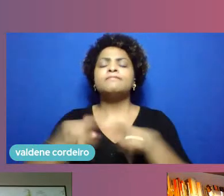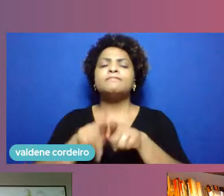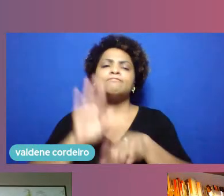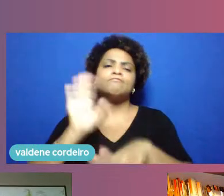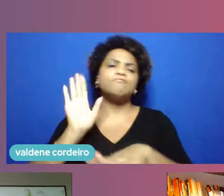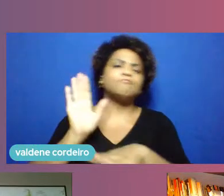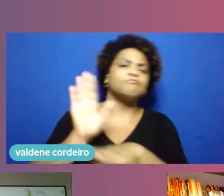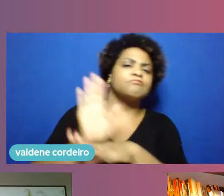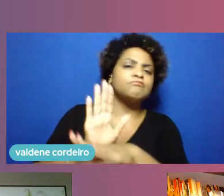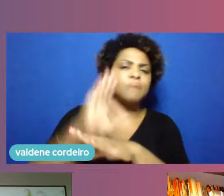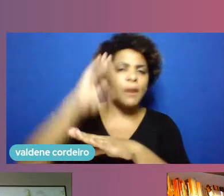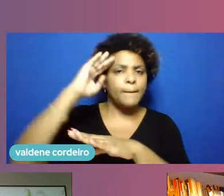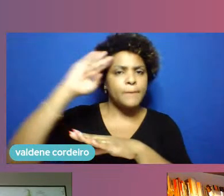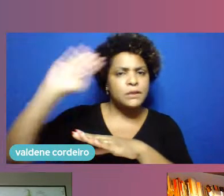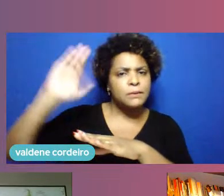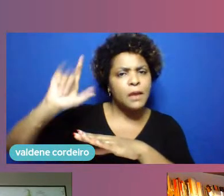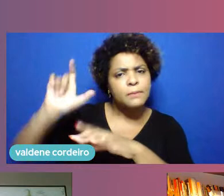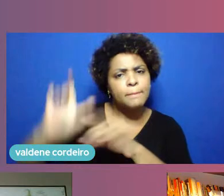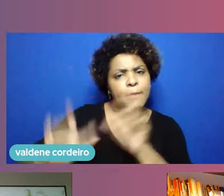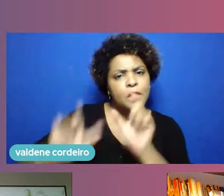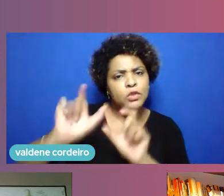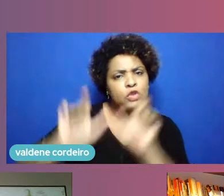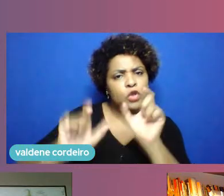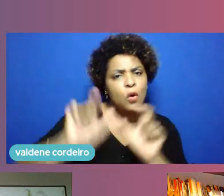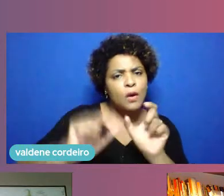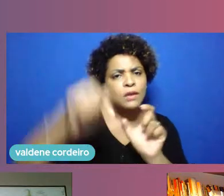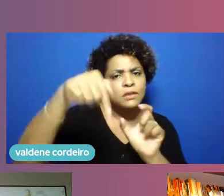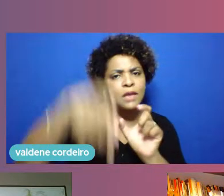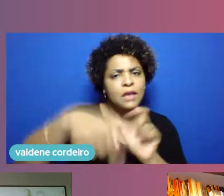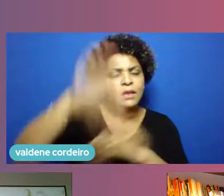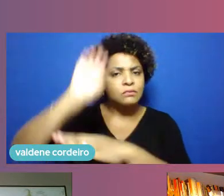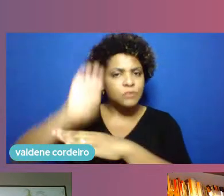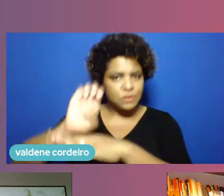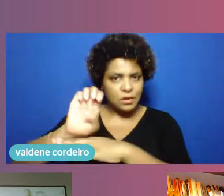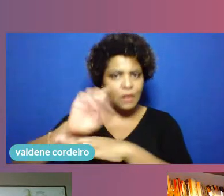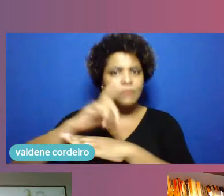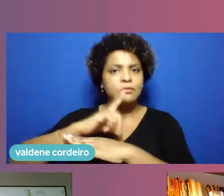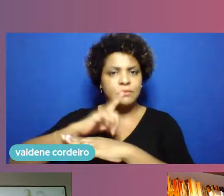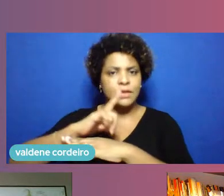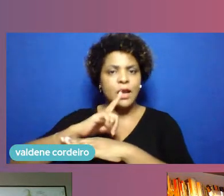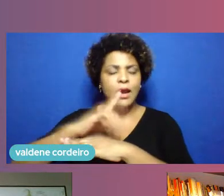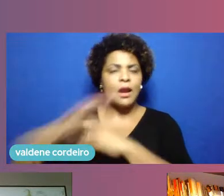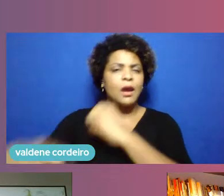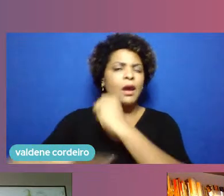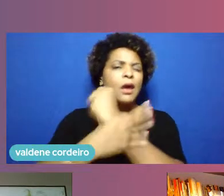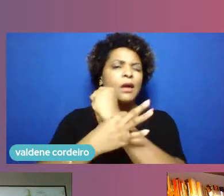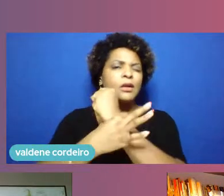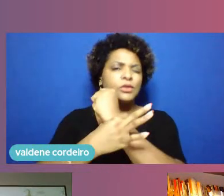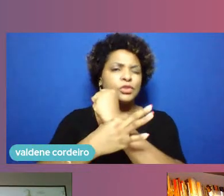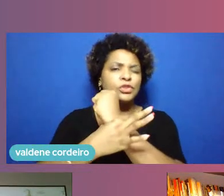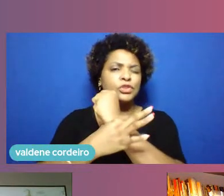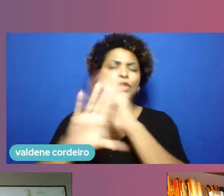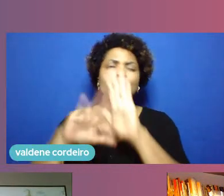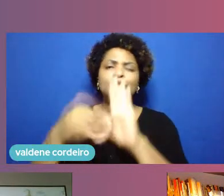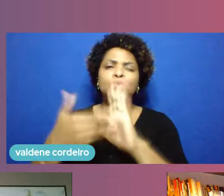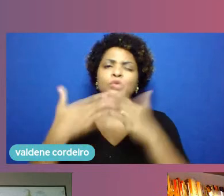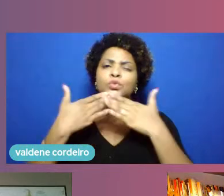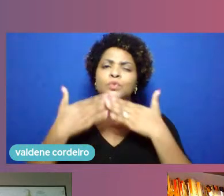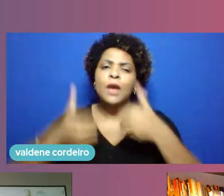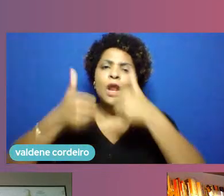dentro do nosso estado e que eles fazem parte para garantir um ambiente melhor para essas startups.